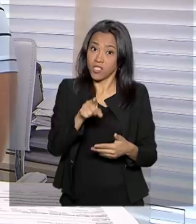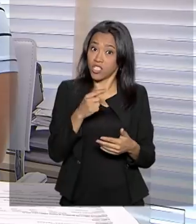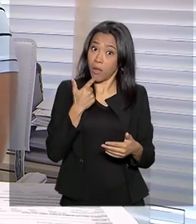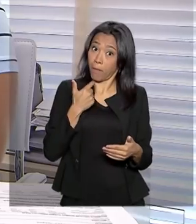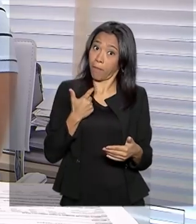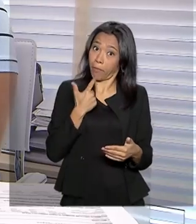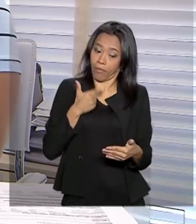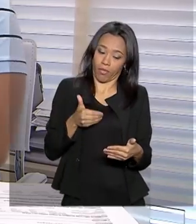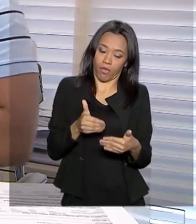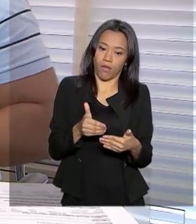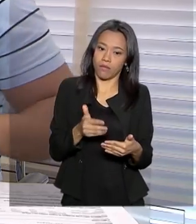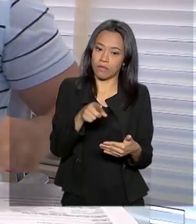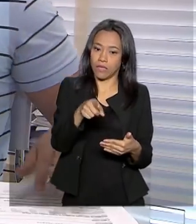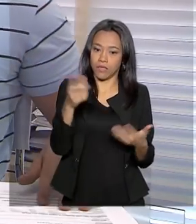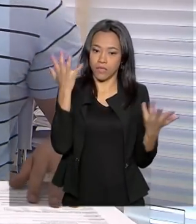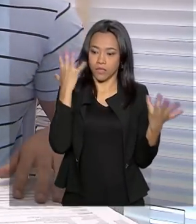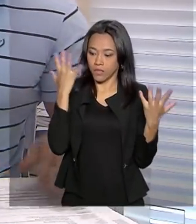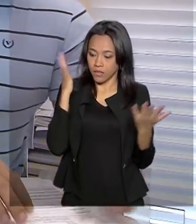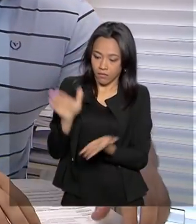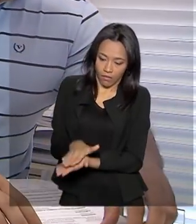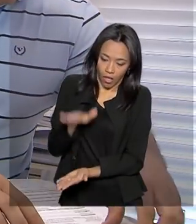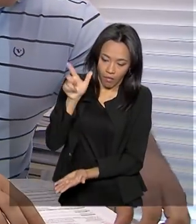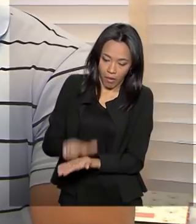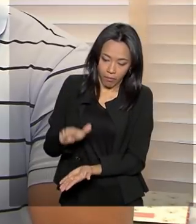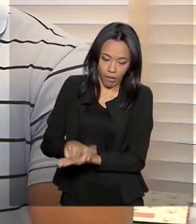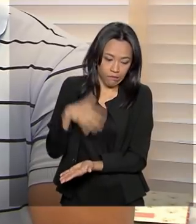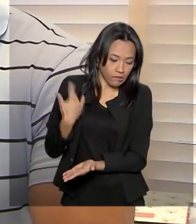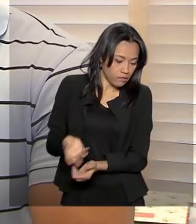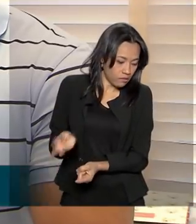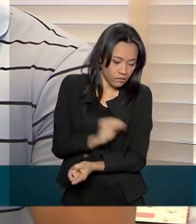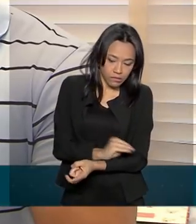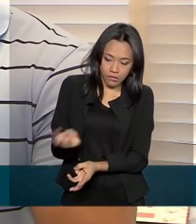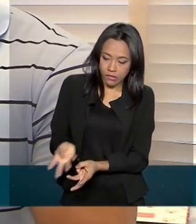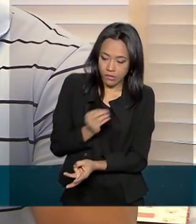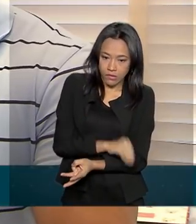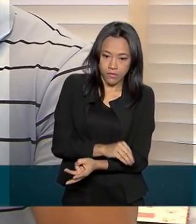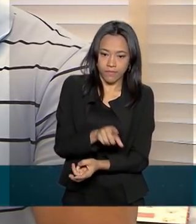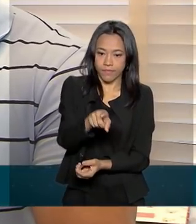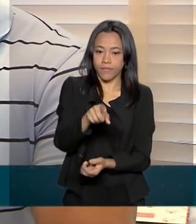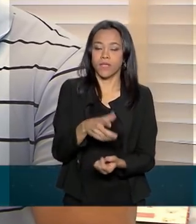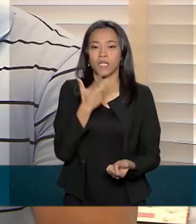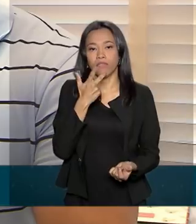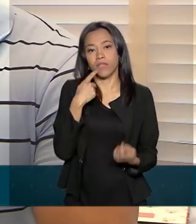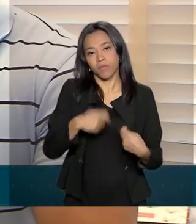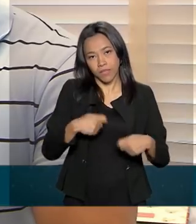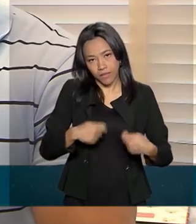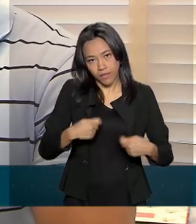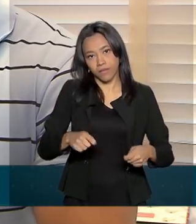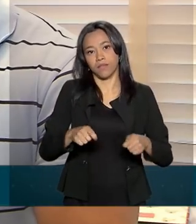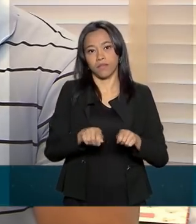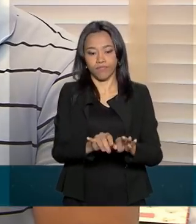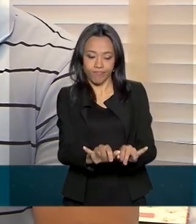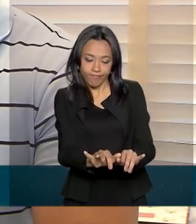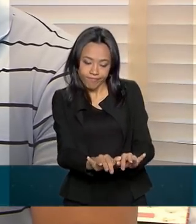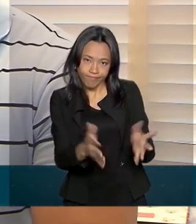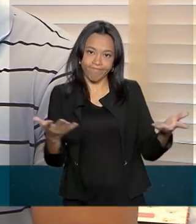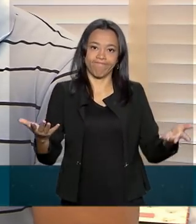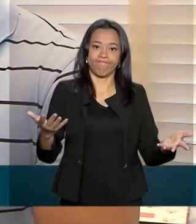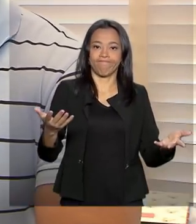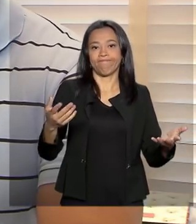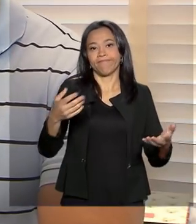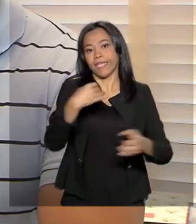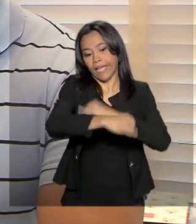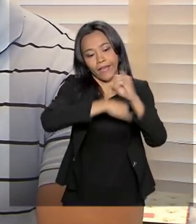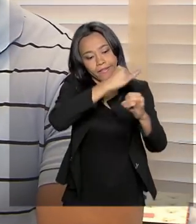prazo, está às voltas com a papelada. A gente depende de mecanismos de informática, de instabilidade de rede.